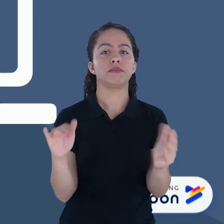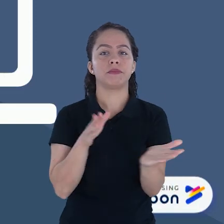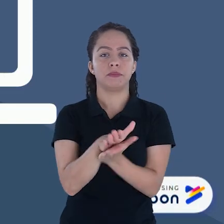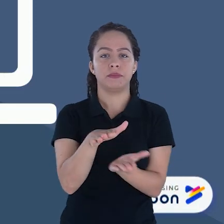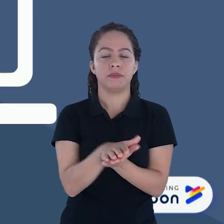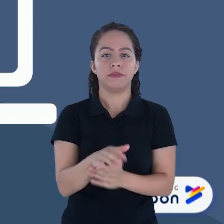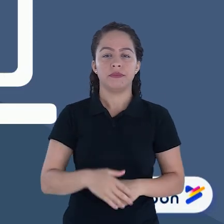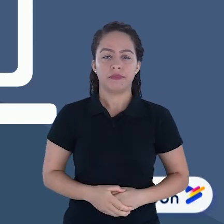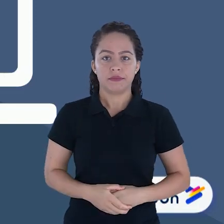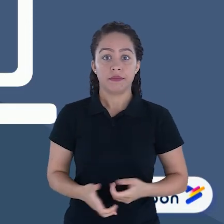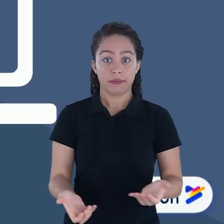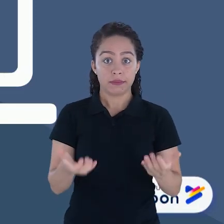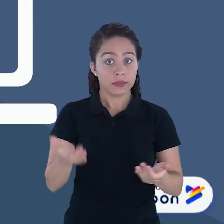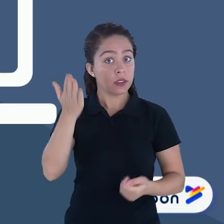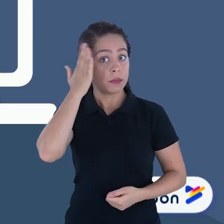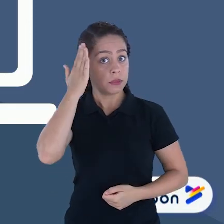sua publicação